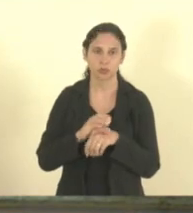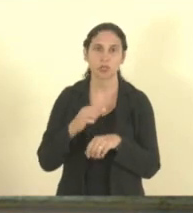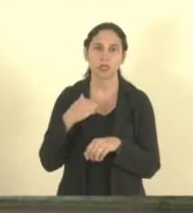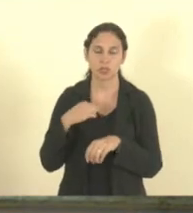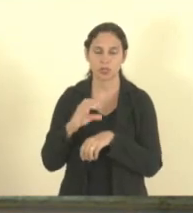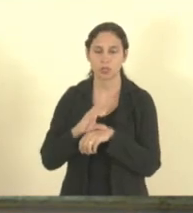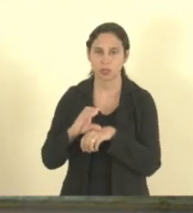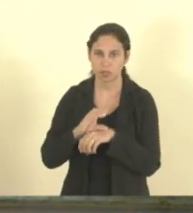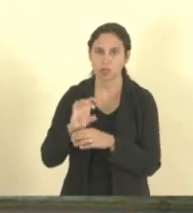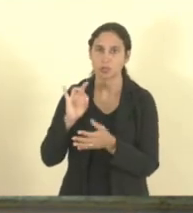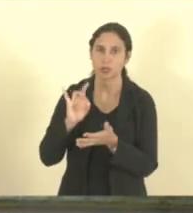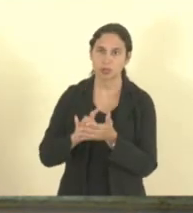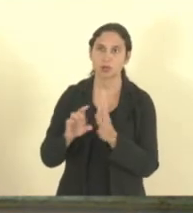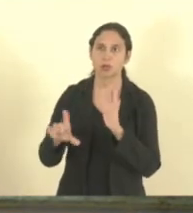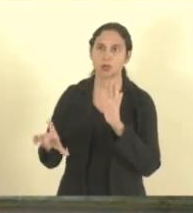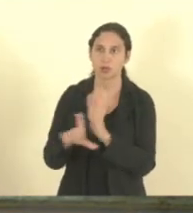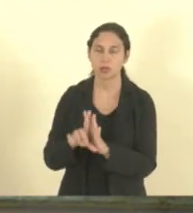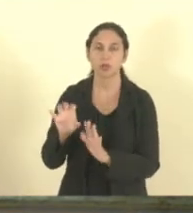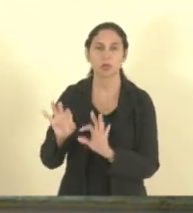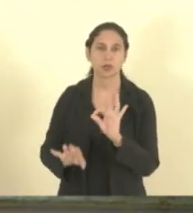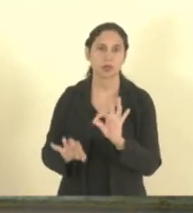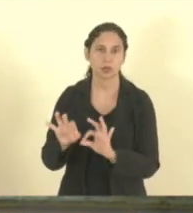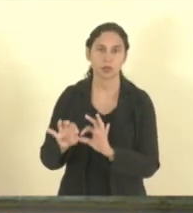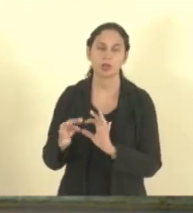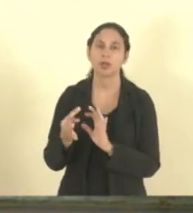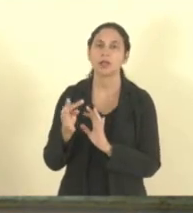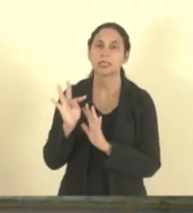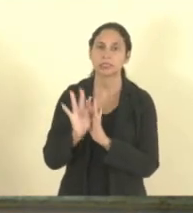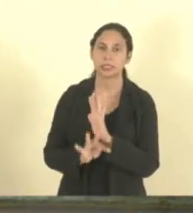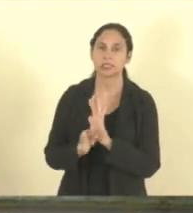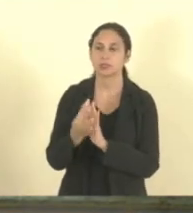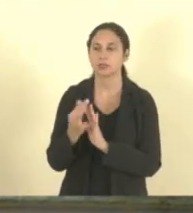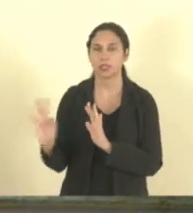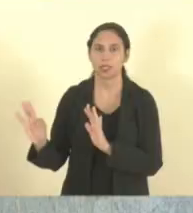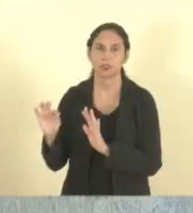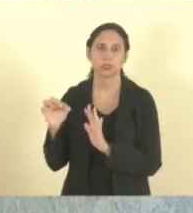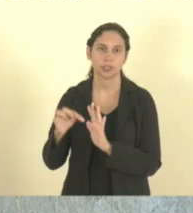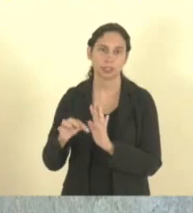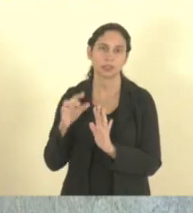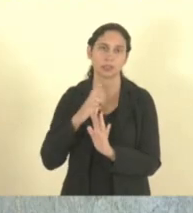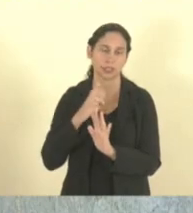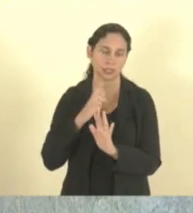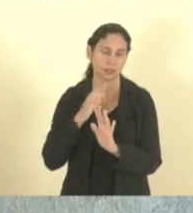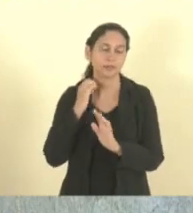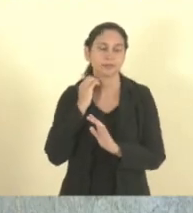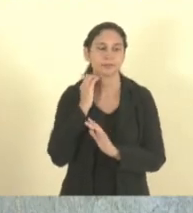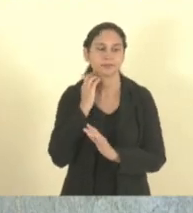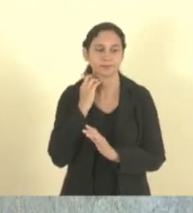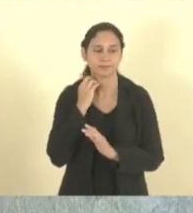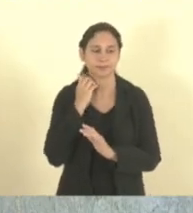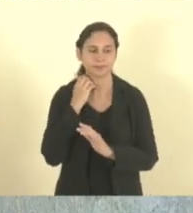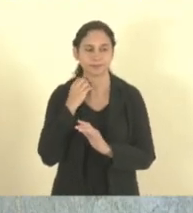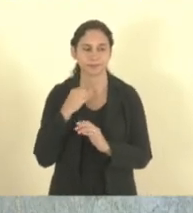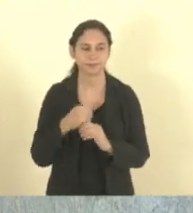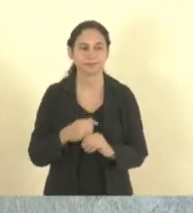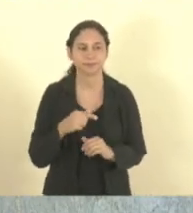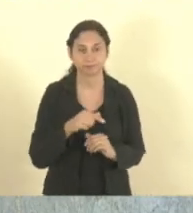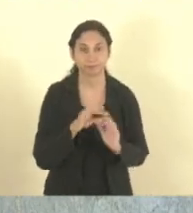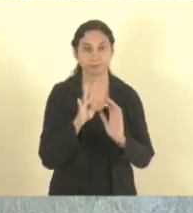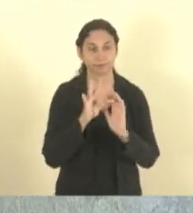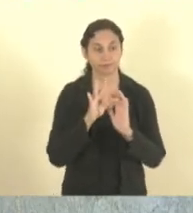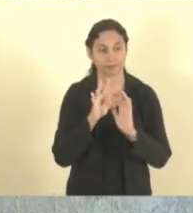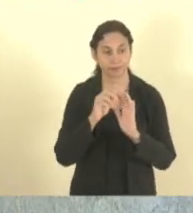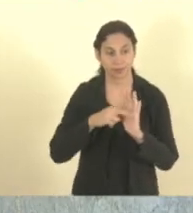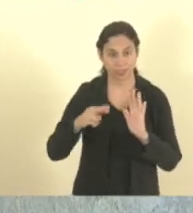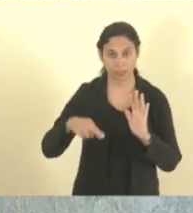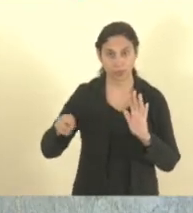pela constitucionalidade e legalidade e juridicidade e boa técnica legislativa. Ok, deputada Raquel relatou pela constitucionalidade